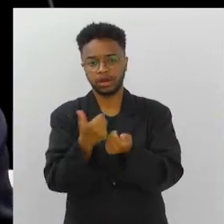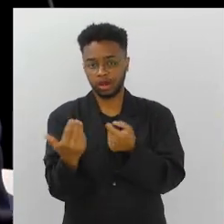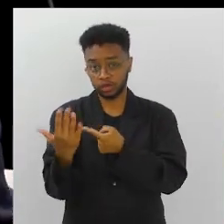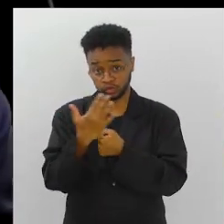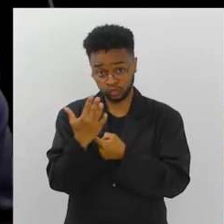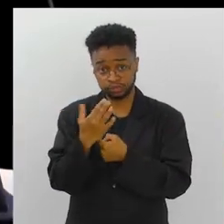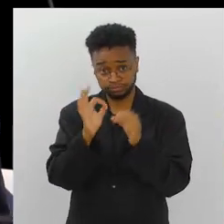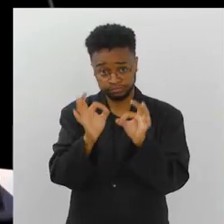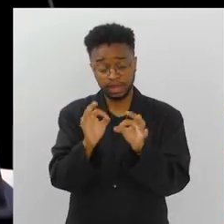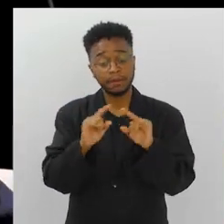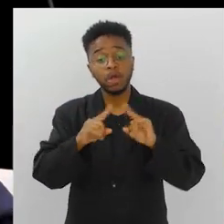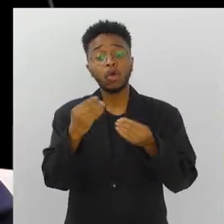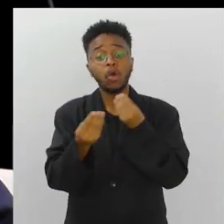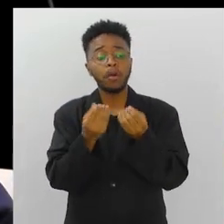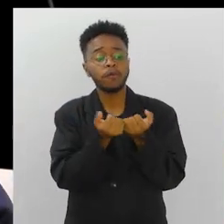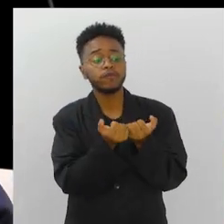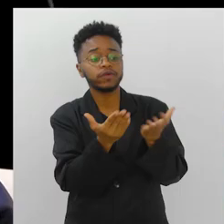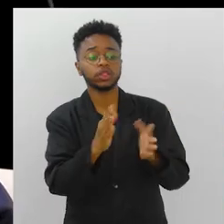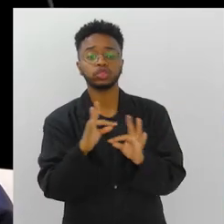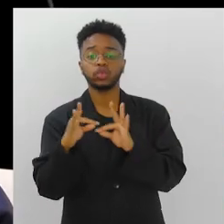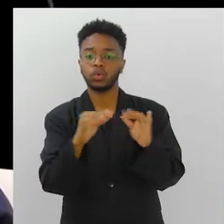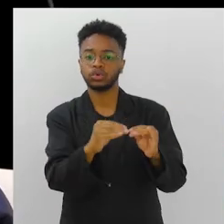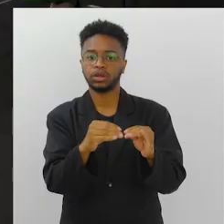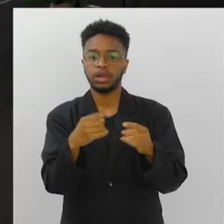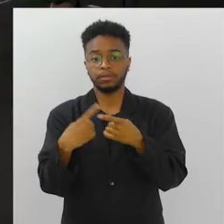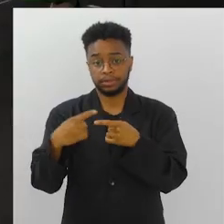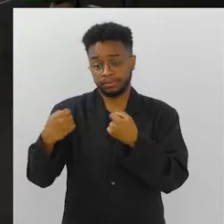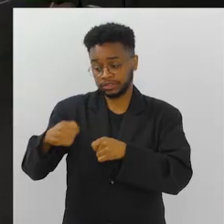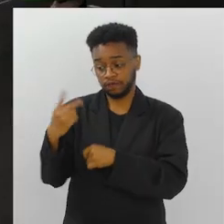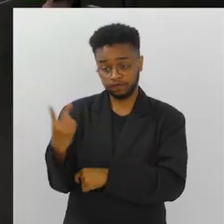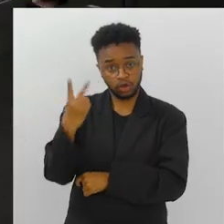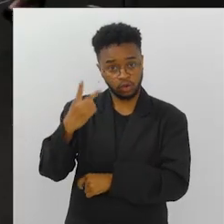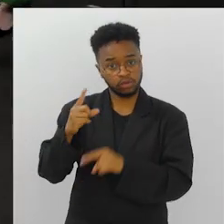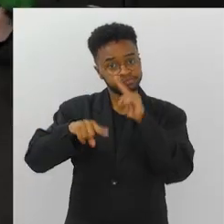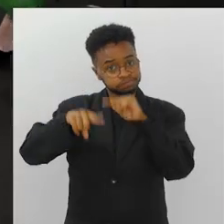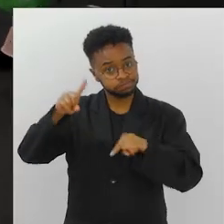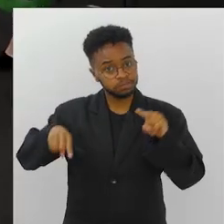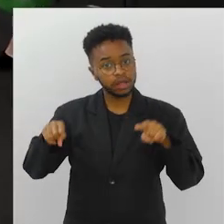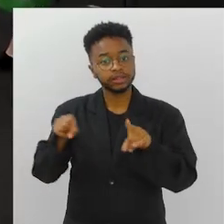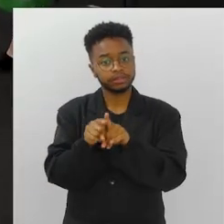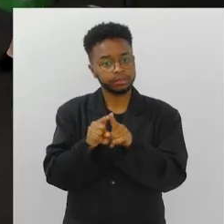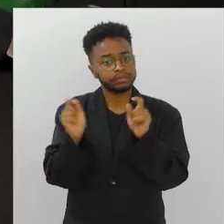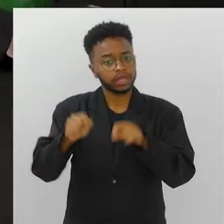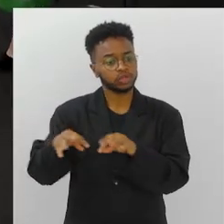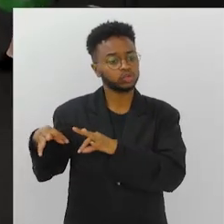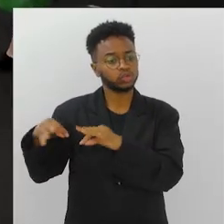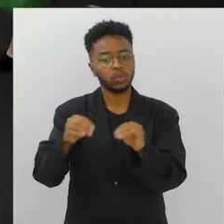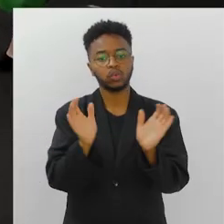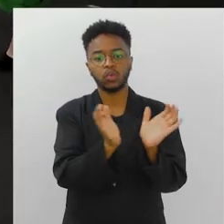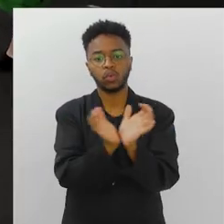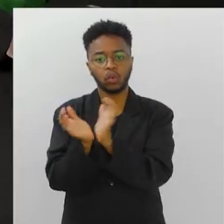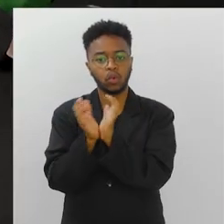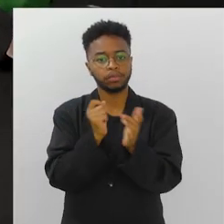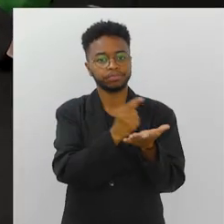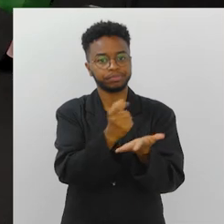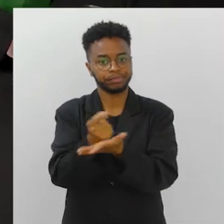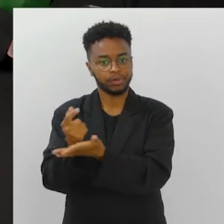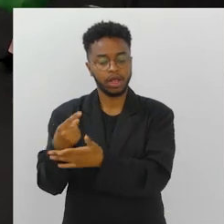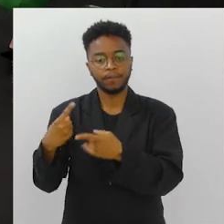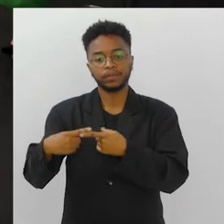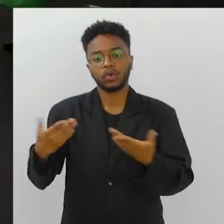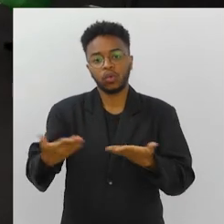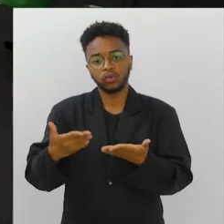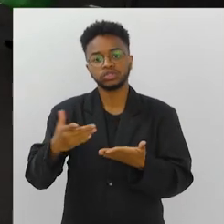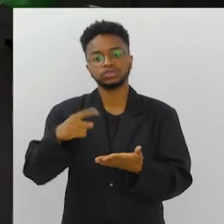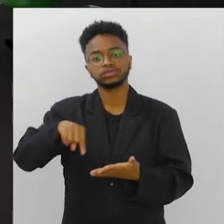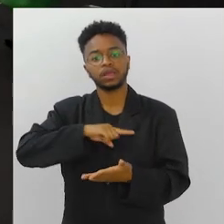que nos ajuda para todos? Com preços diferenciados, acessíveis para todas as camadas da sociedade. Hoje